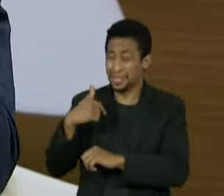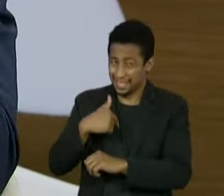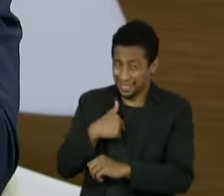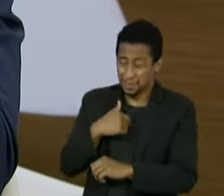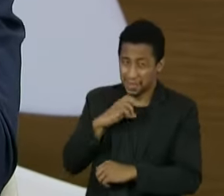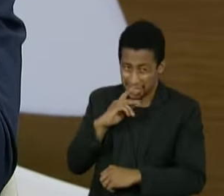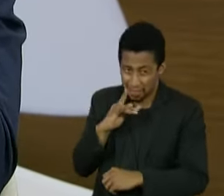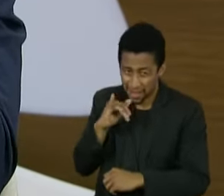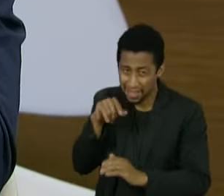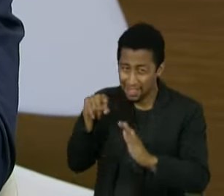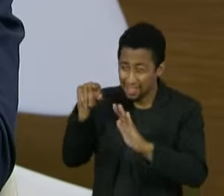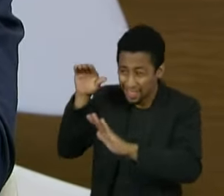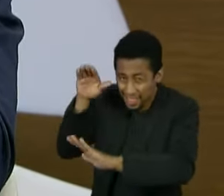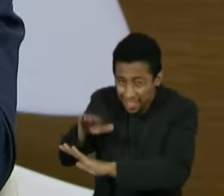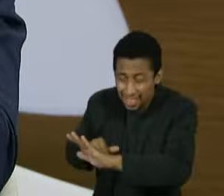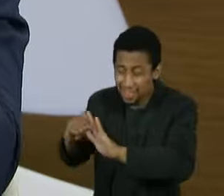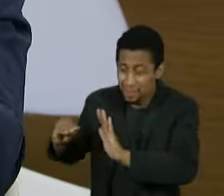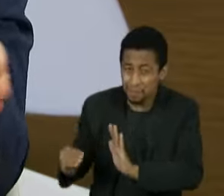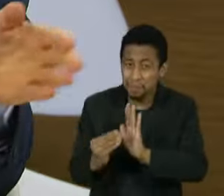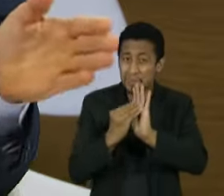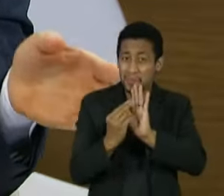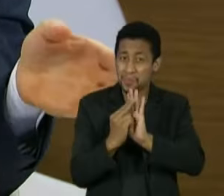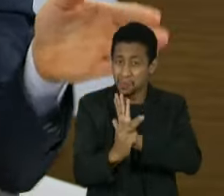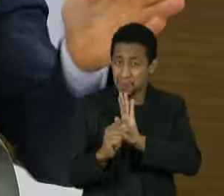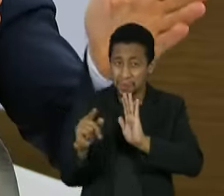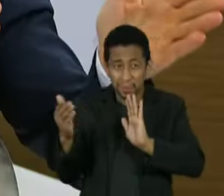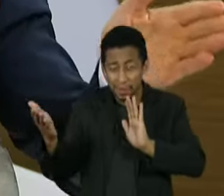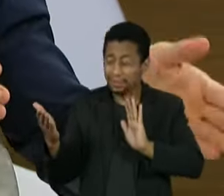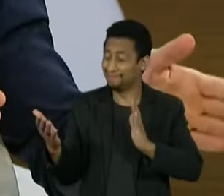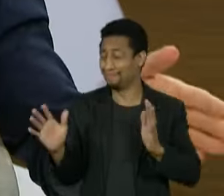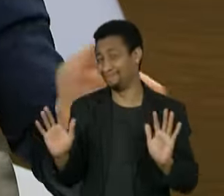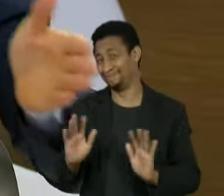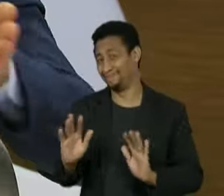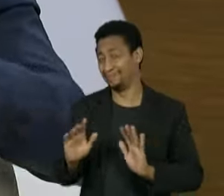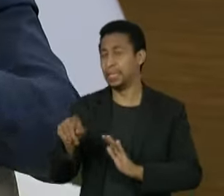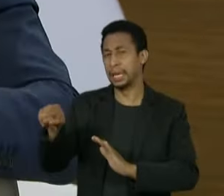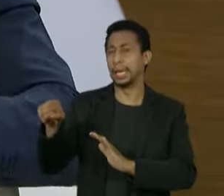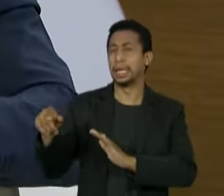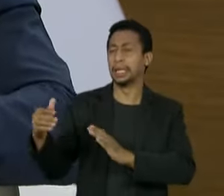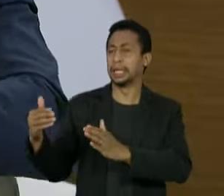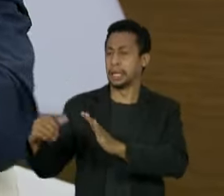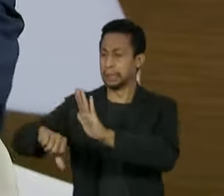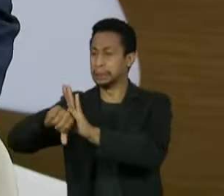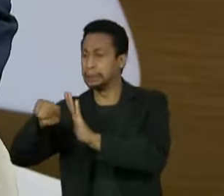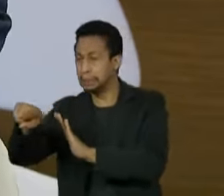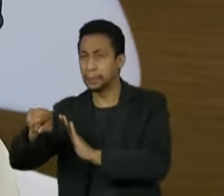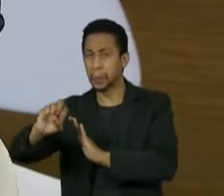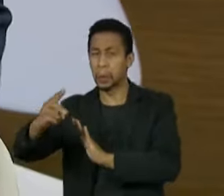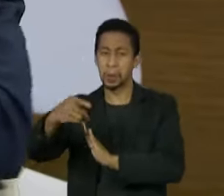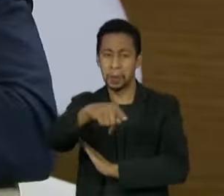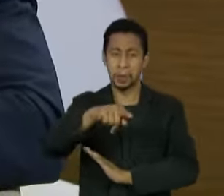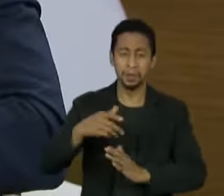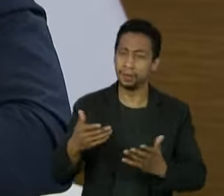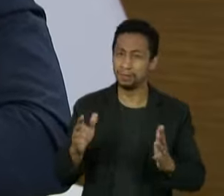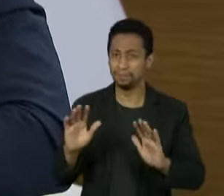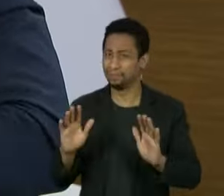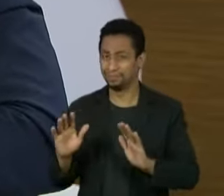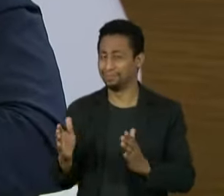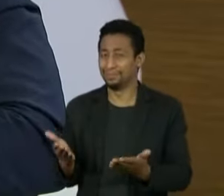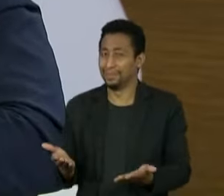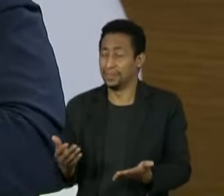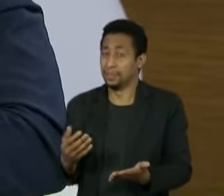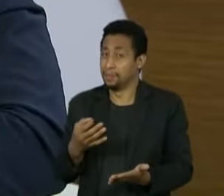confortável em falar que houve atribuição desse tipo penal ou aquele com essas pessoas